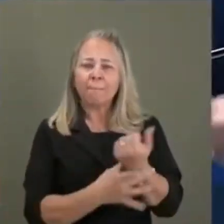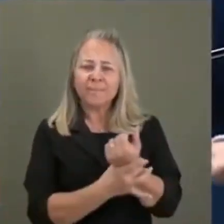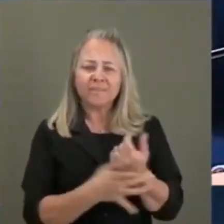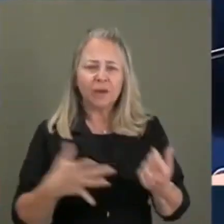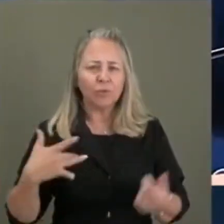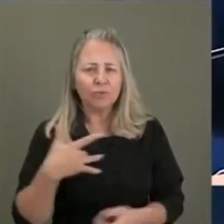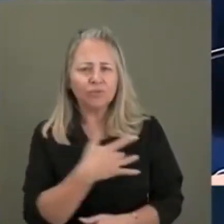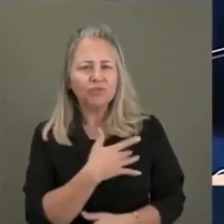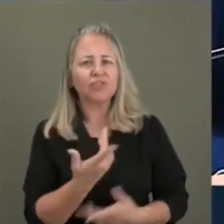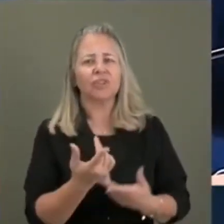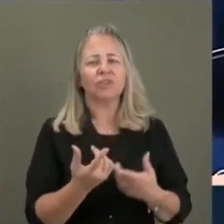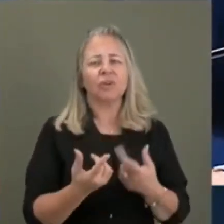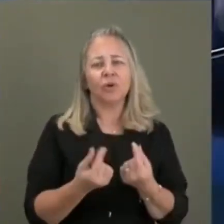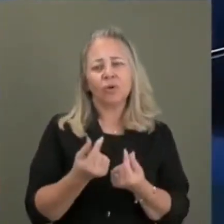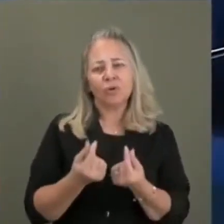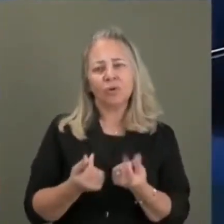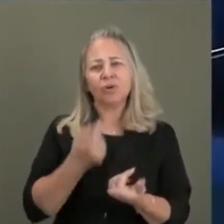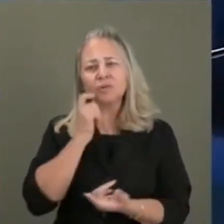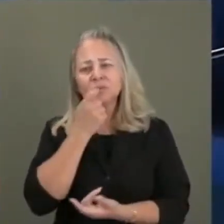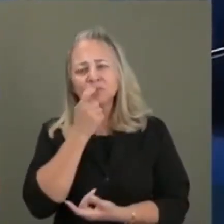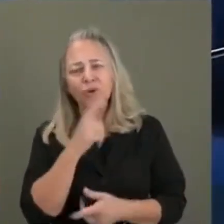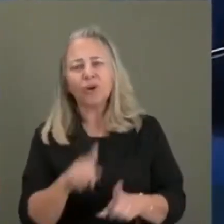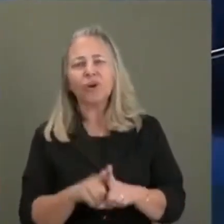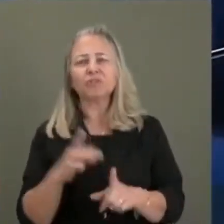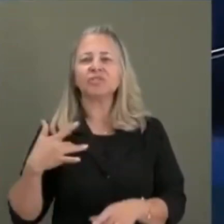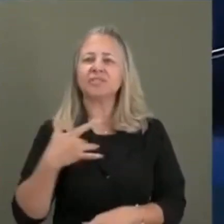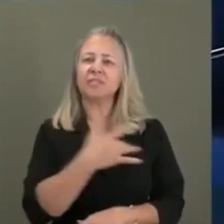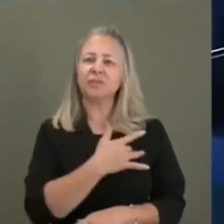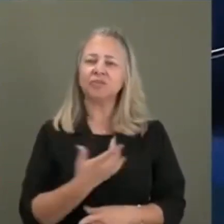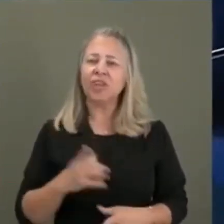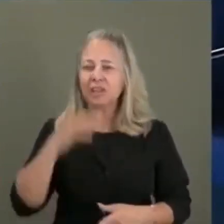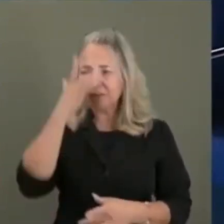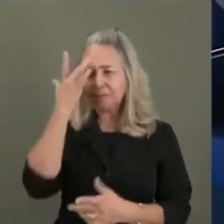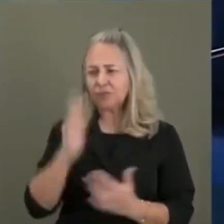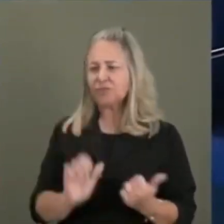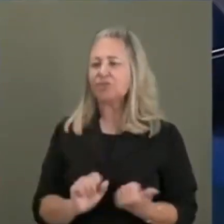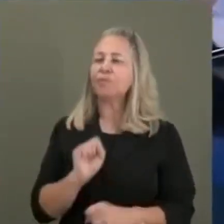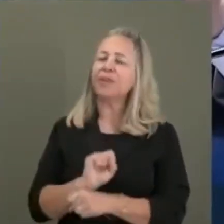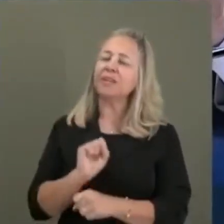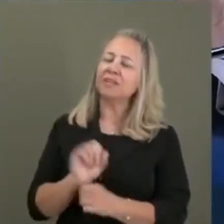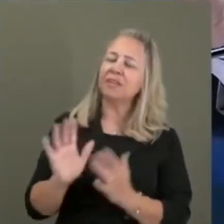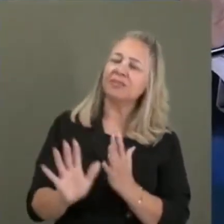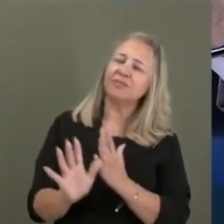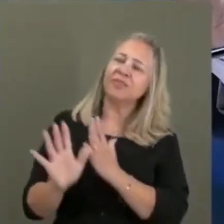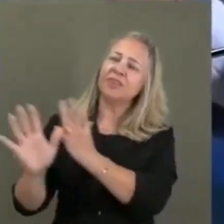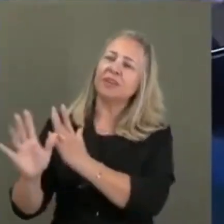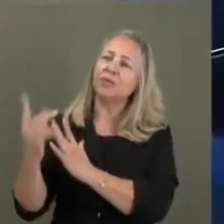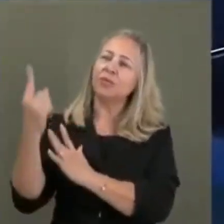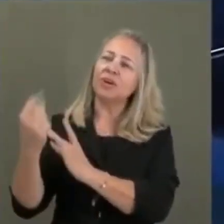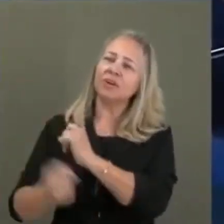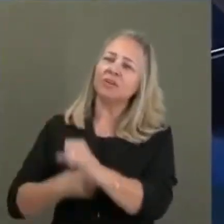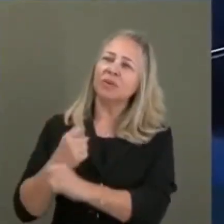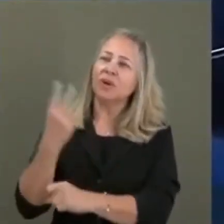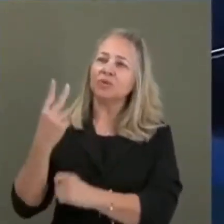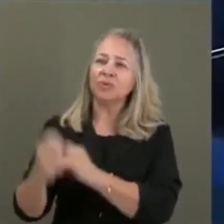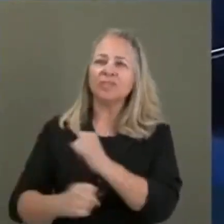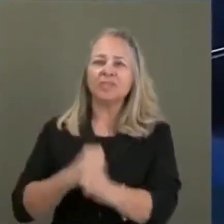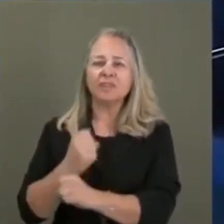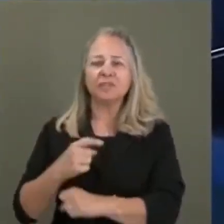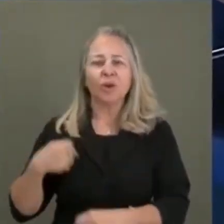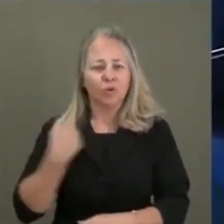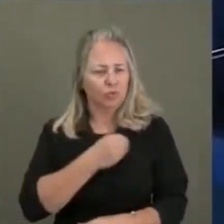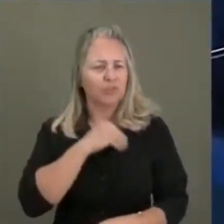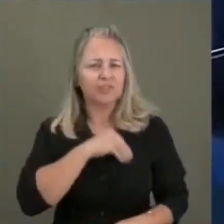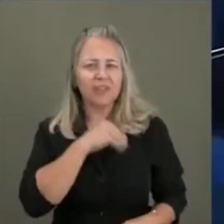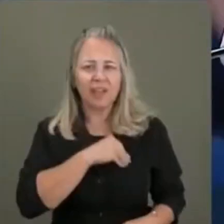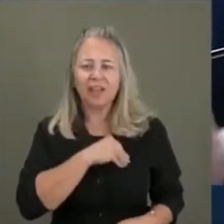143 milhões de reais. Como tem pessoas esperando uma fila de uma cirurgia e ficam um ano, dois anos. Será que o próprio salário que a gente tem aqui, a